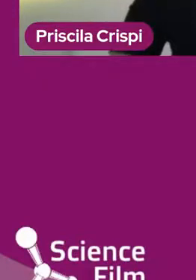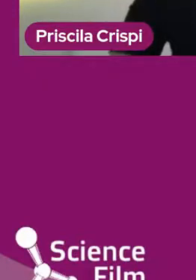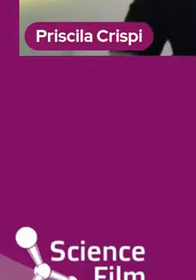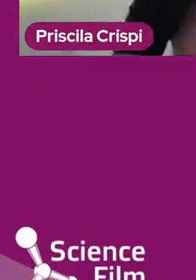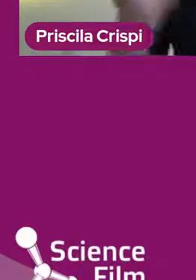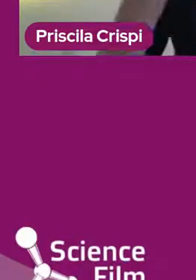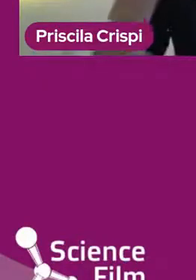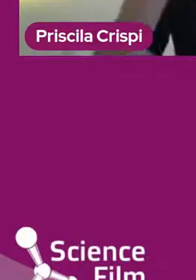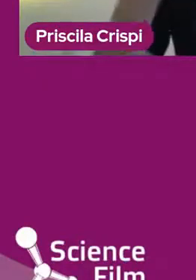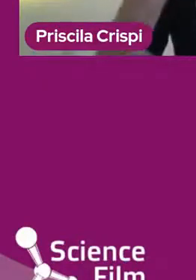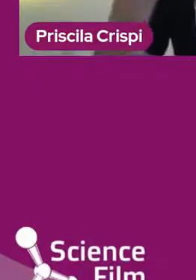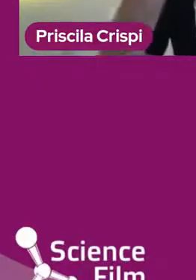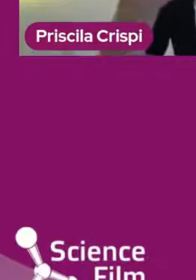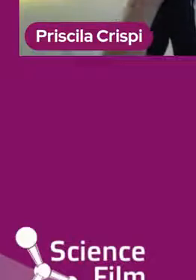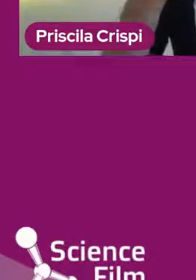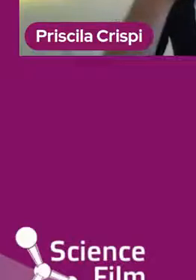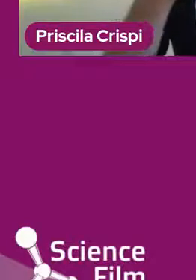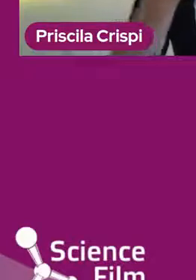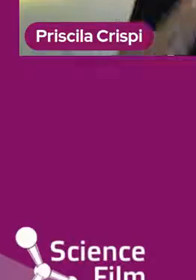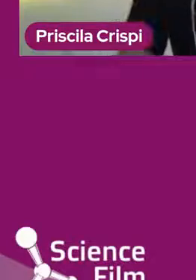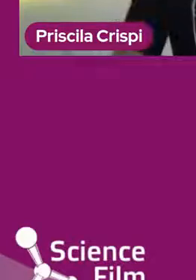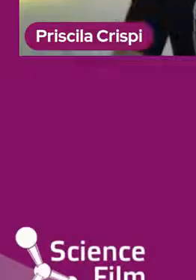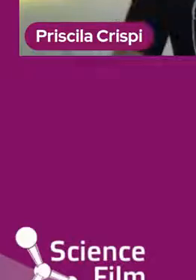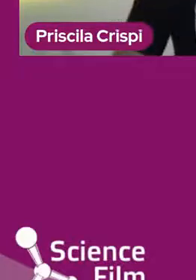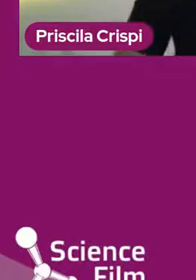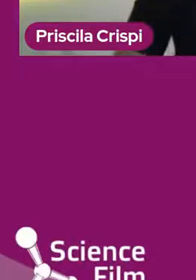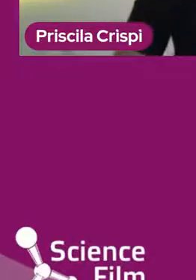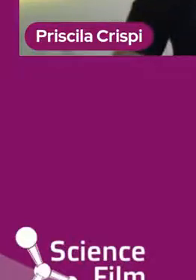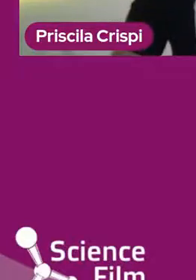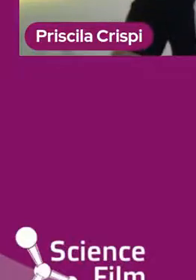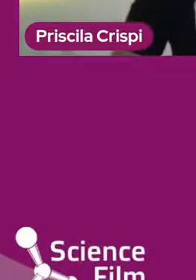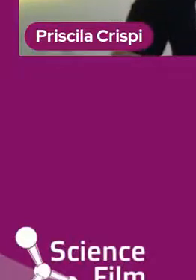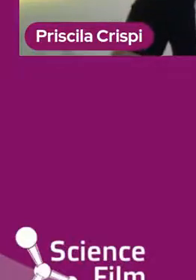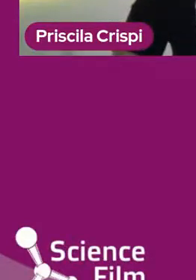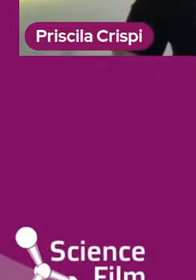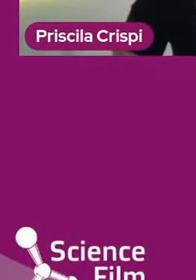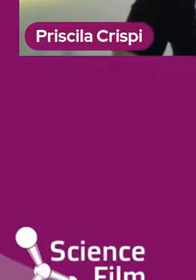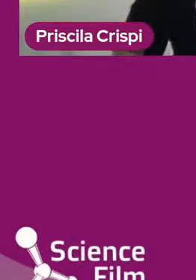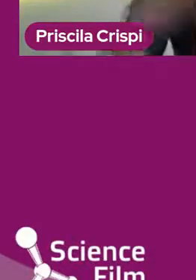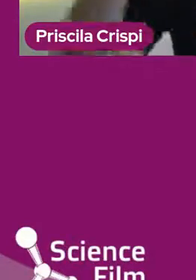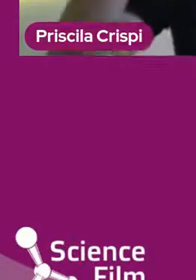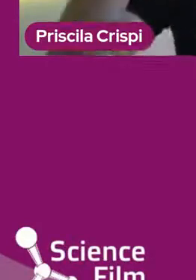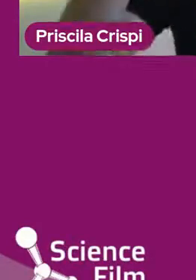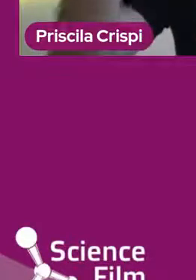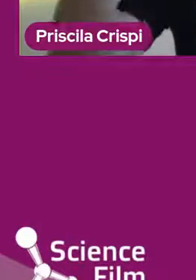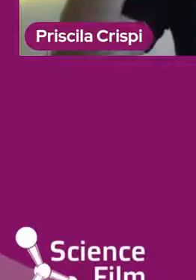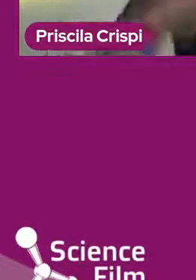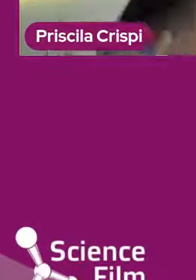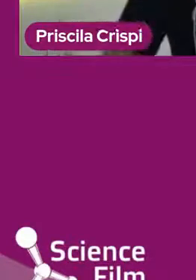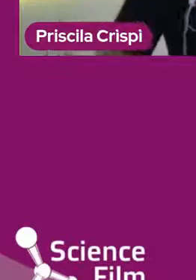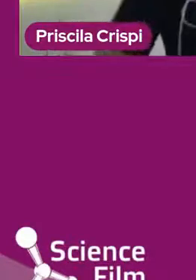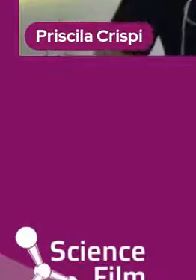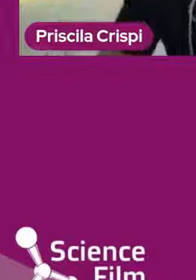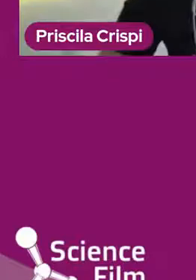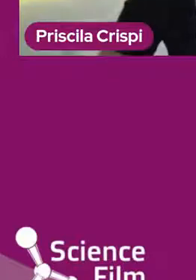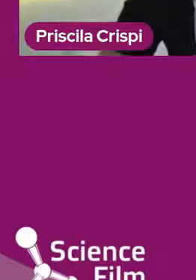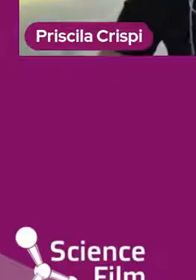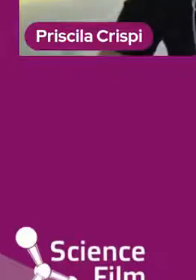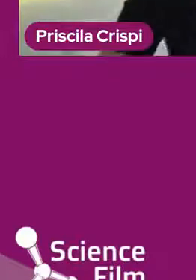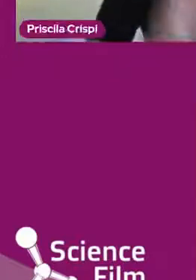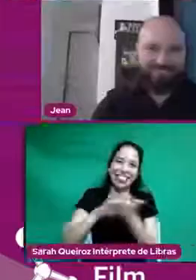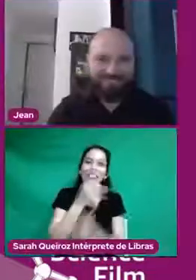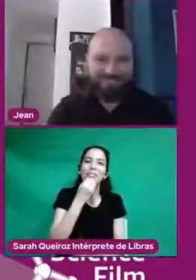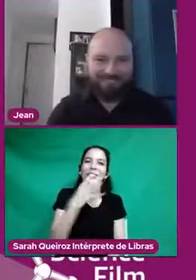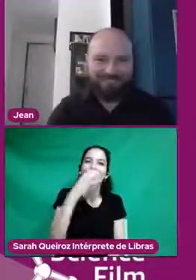pela parceria. Sara e Grazi, obrigado pela tradução em Libras, viu? Bom final de semana para todos e todas. Tchau, tchau.